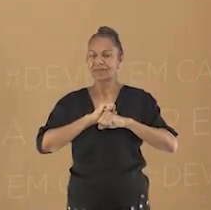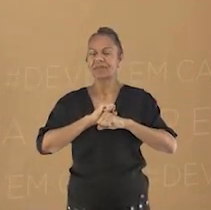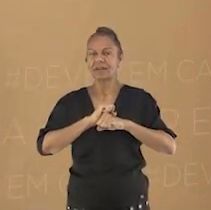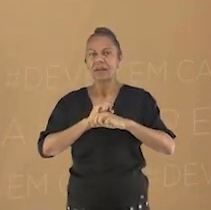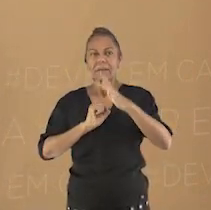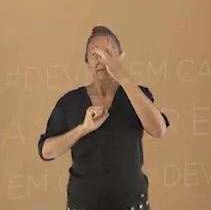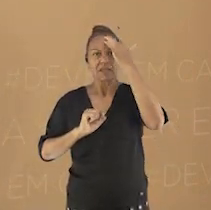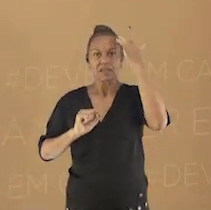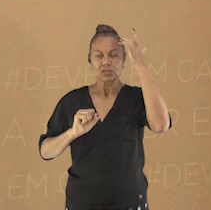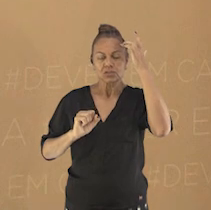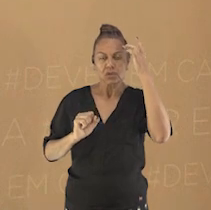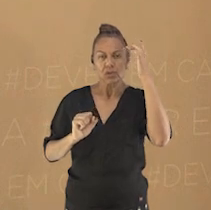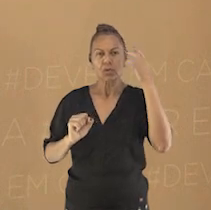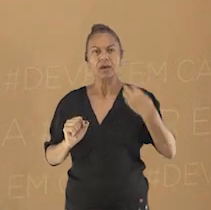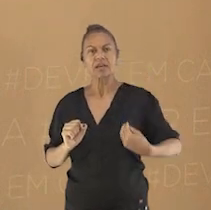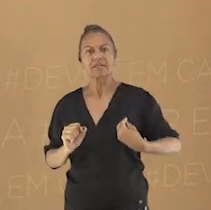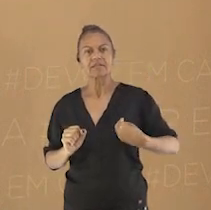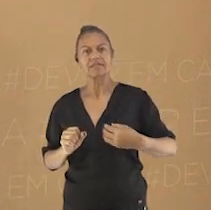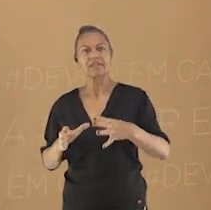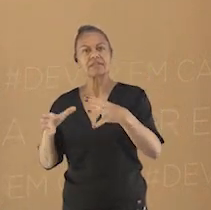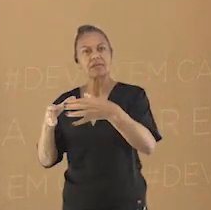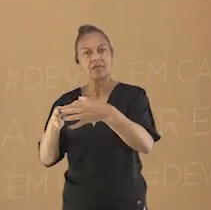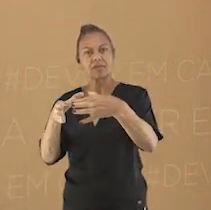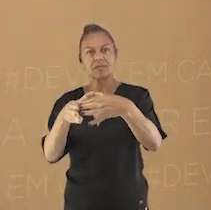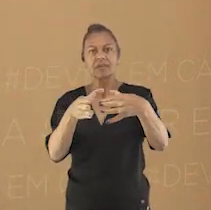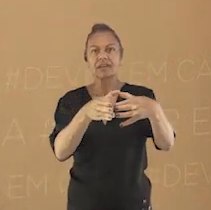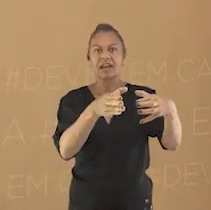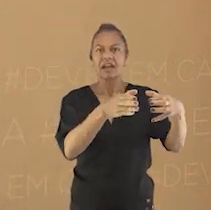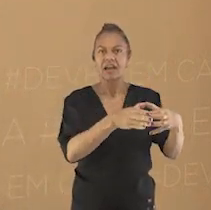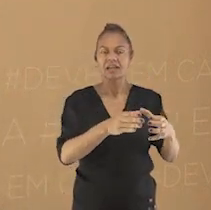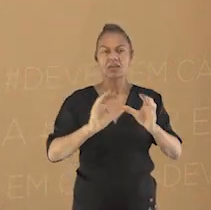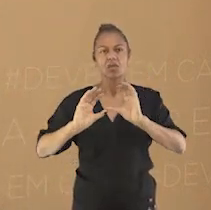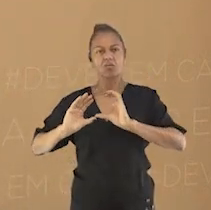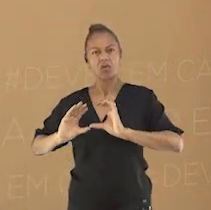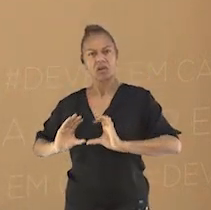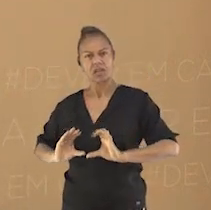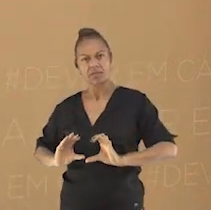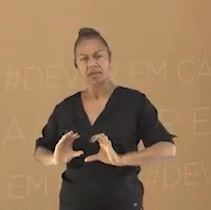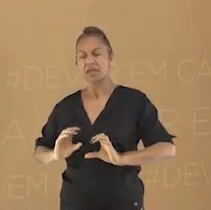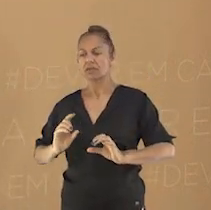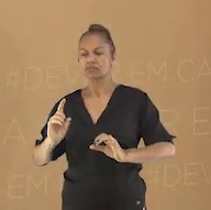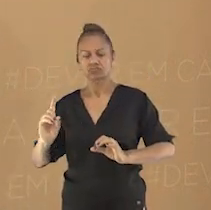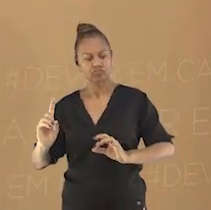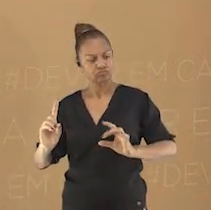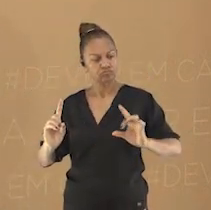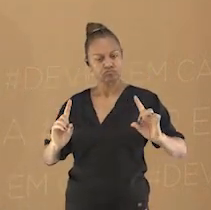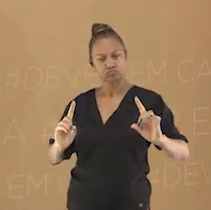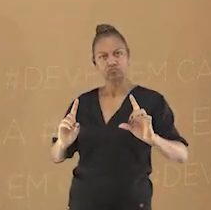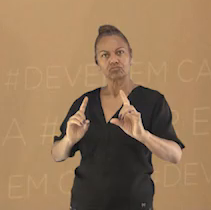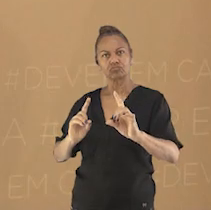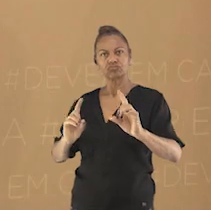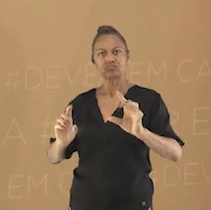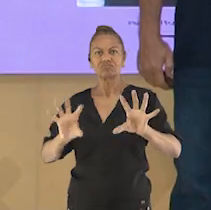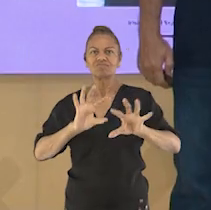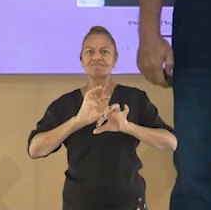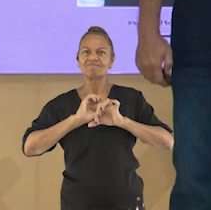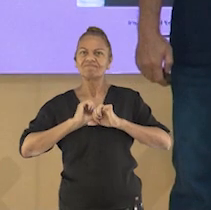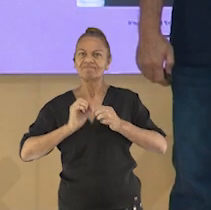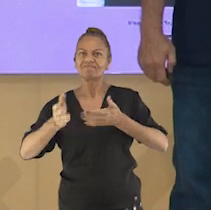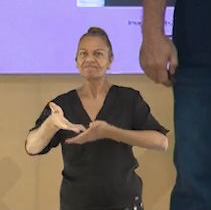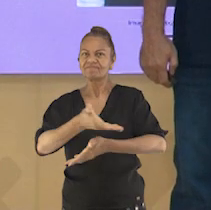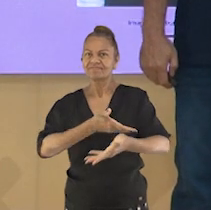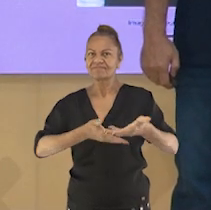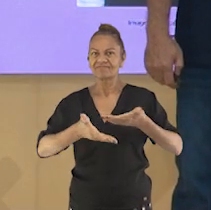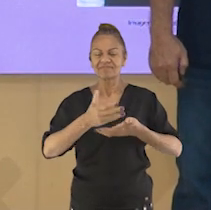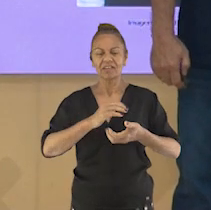os seres humanos vivem em comunidade e as atitudes de uns vêm em consequência sobre os outros. Vamos